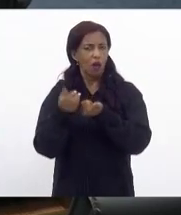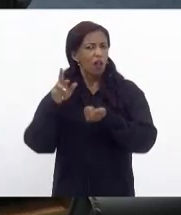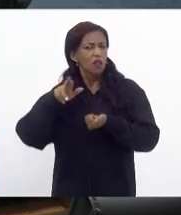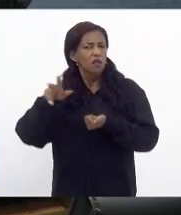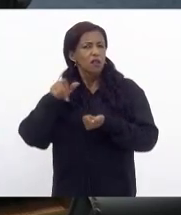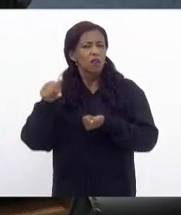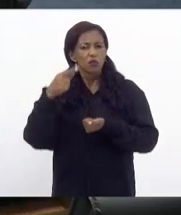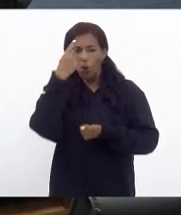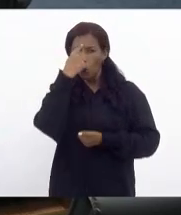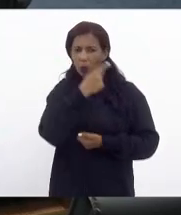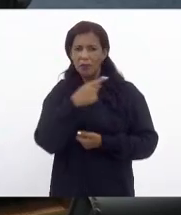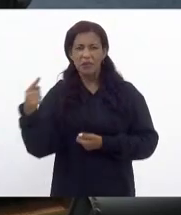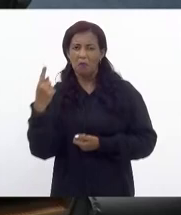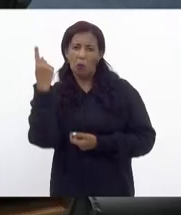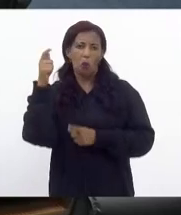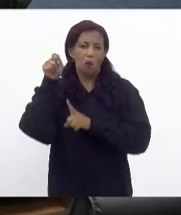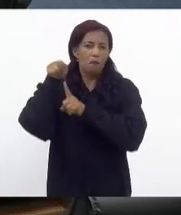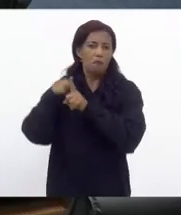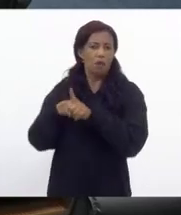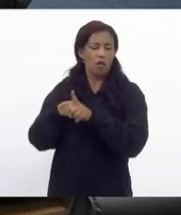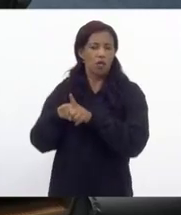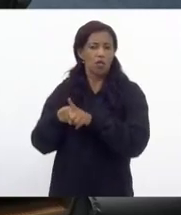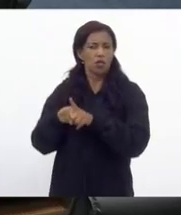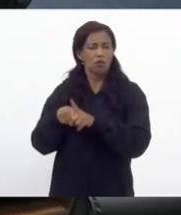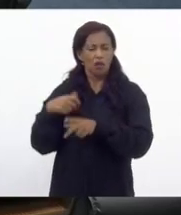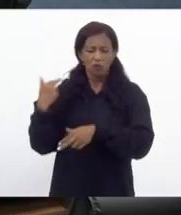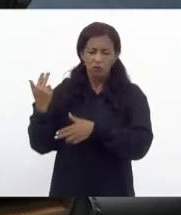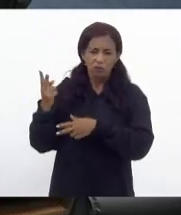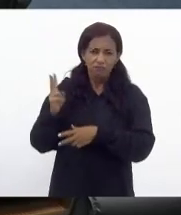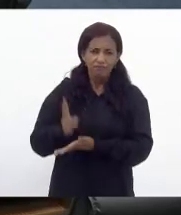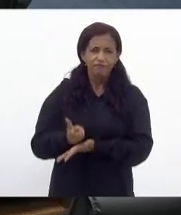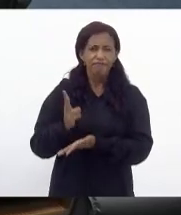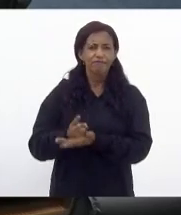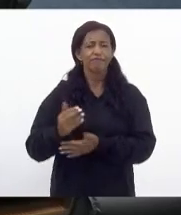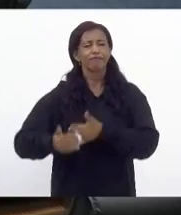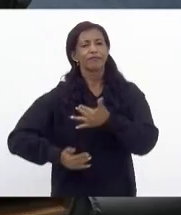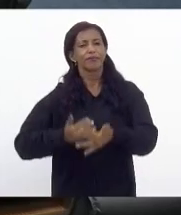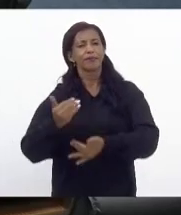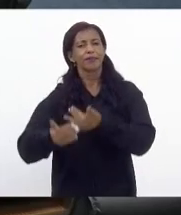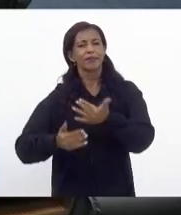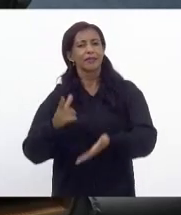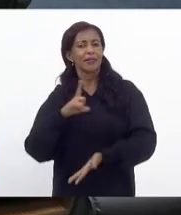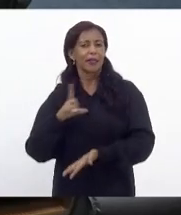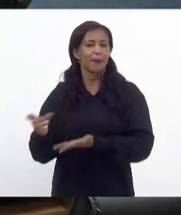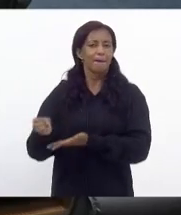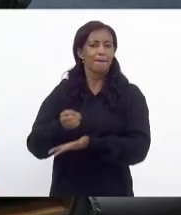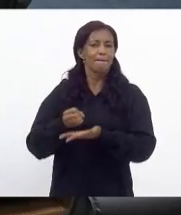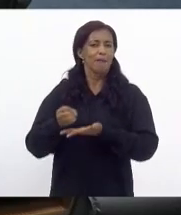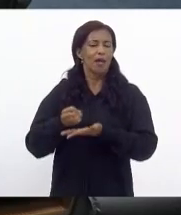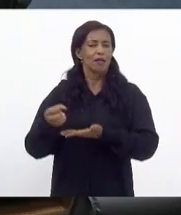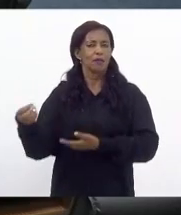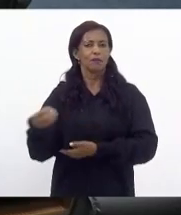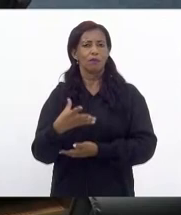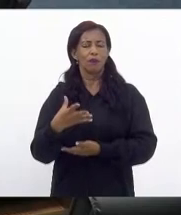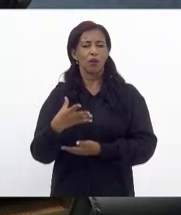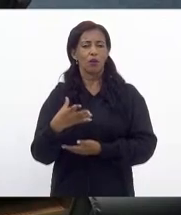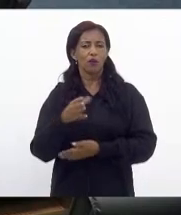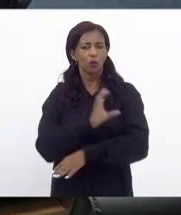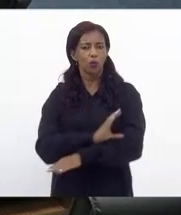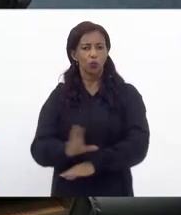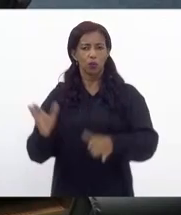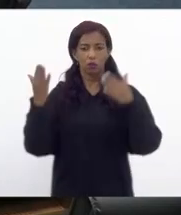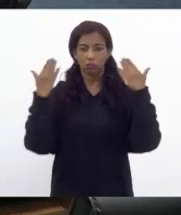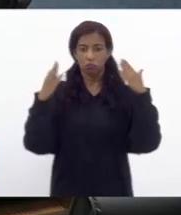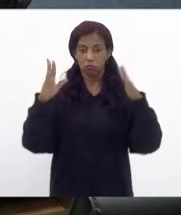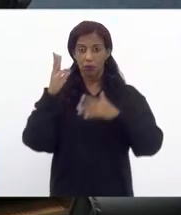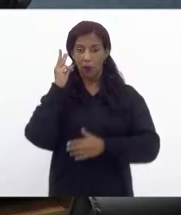só de uma semana de um mês permanentes criando a base para uma nova cultura parabéns Mônica